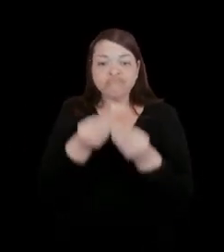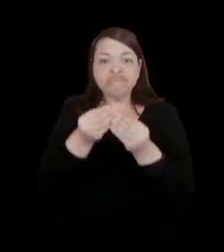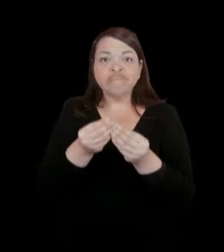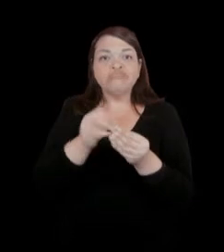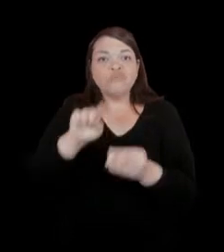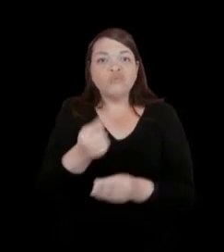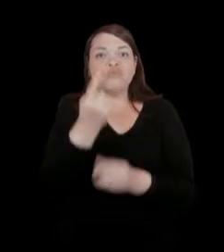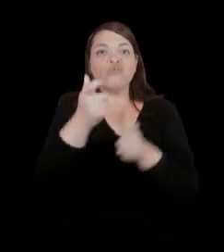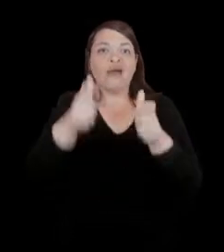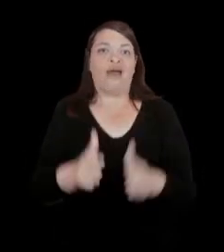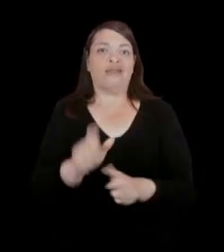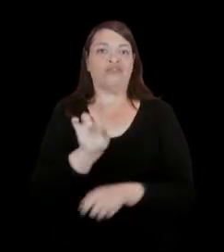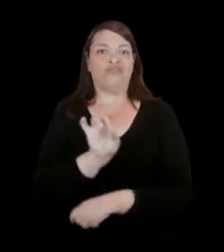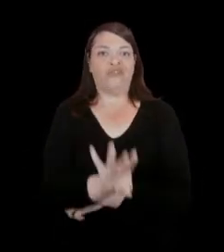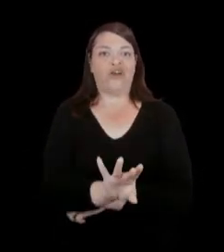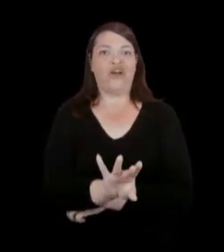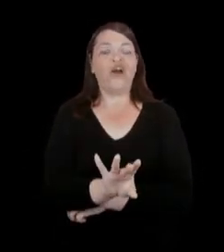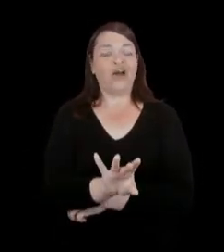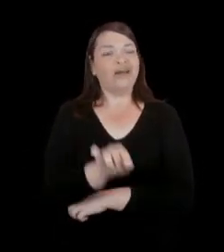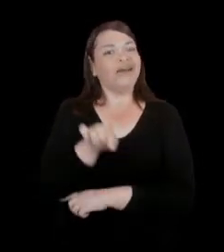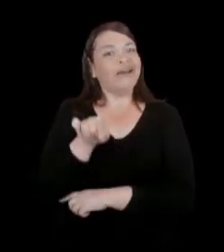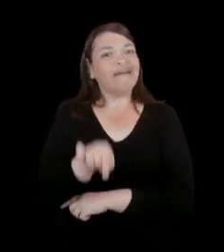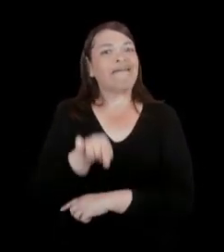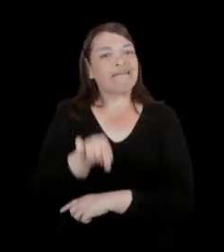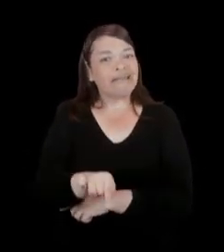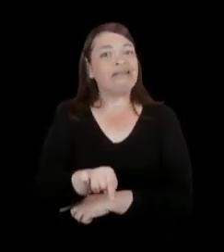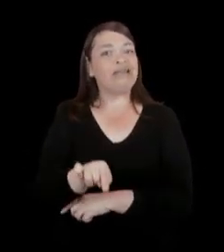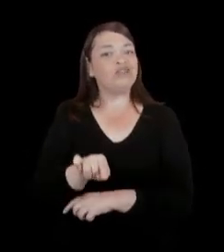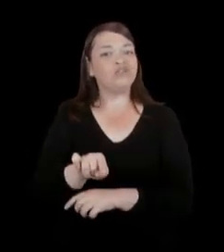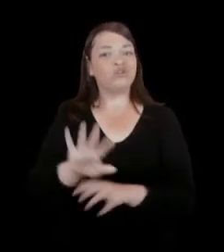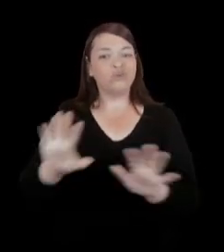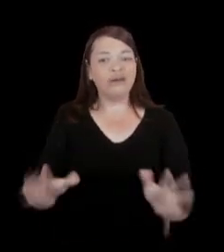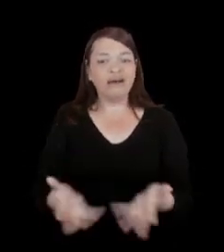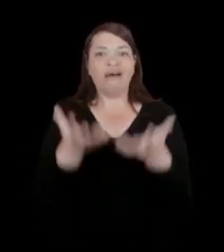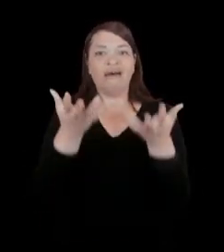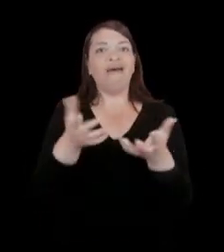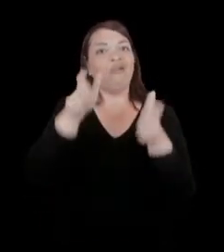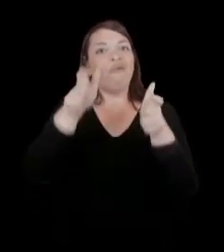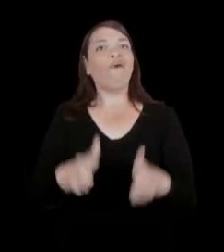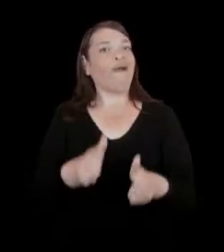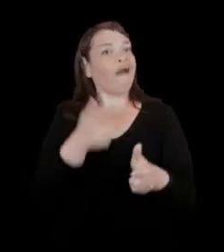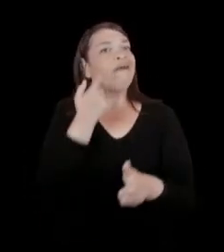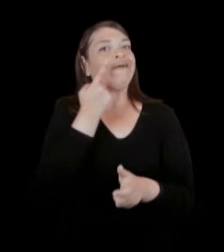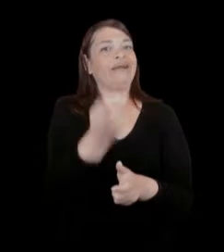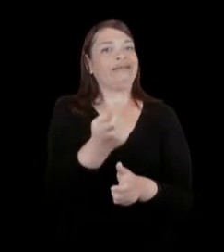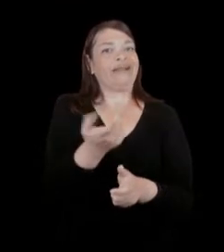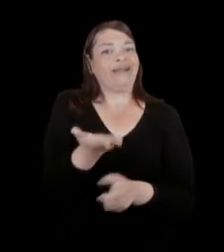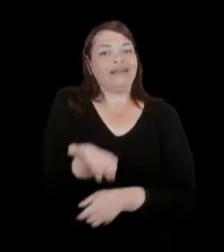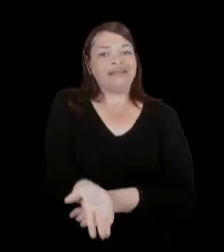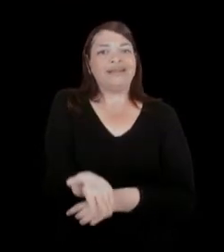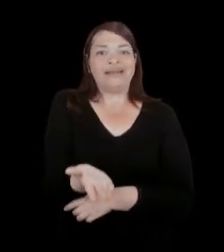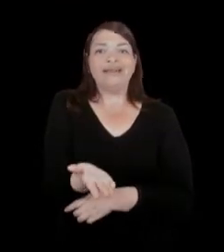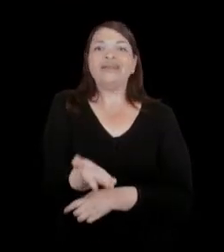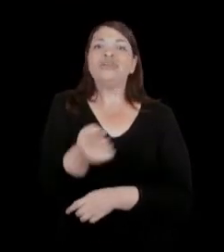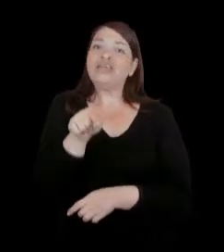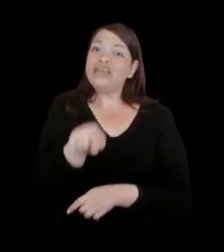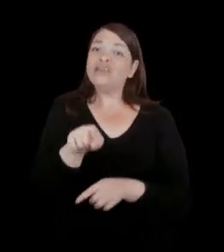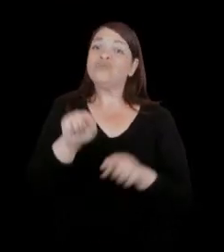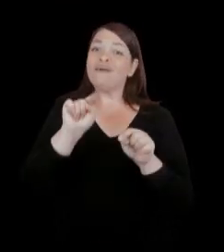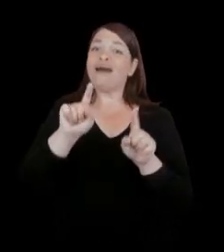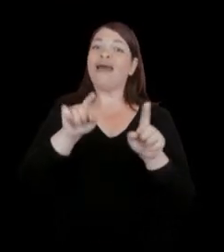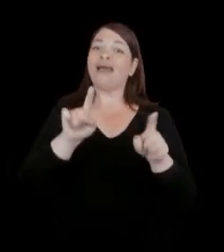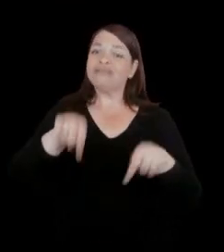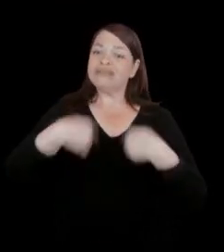que é uma das coisas que torna esse espaço interessante, mas que também foi um dos nossos desafios.